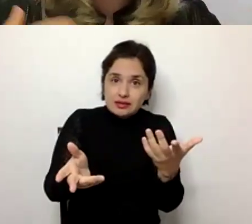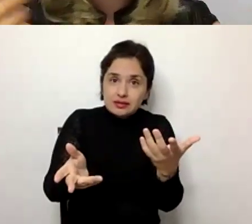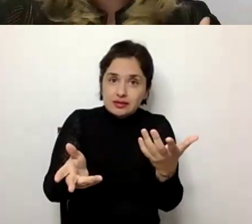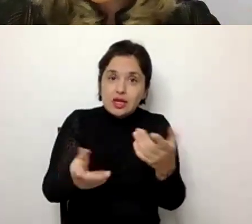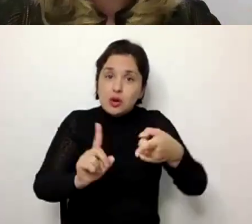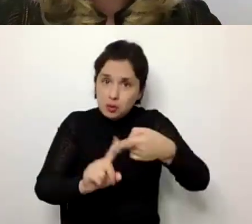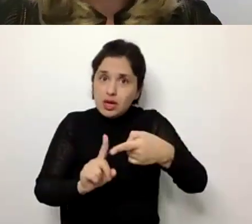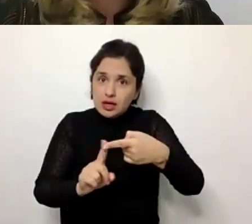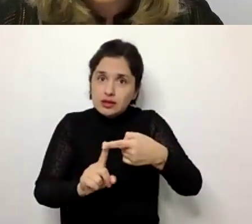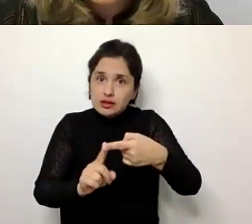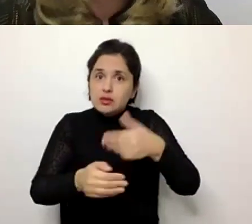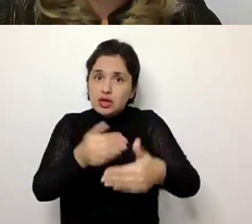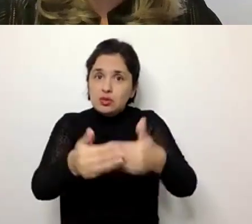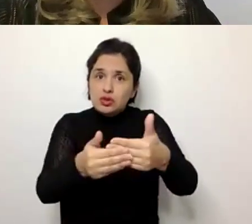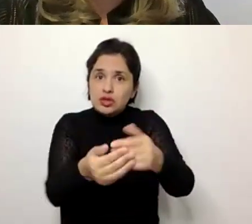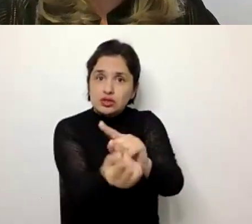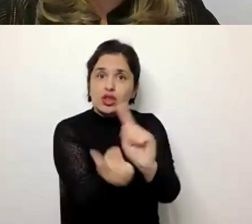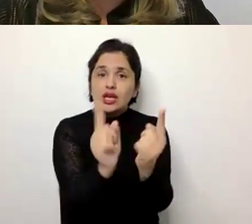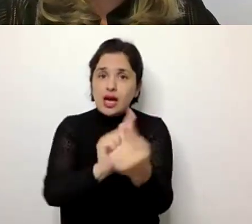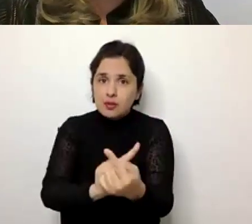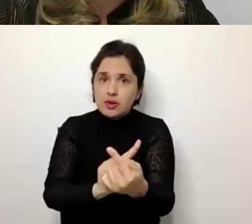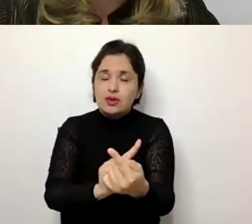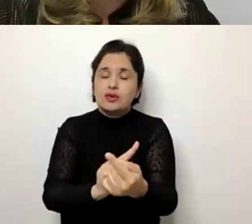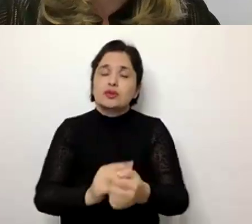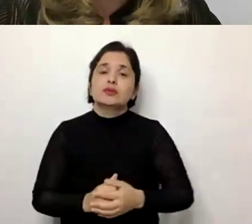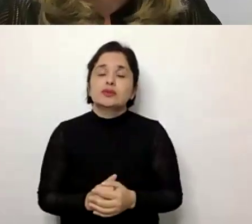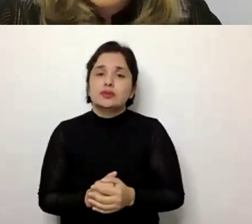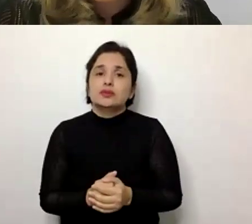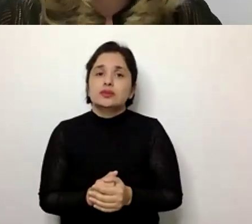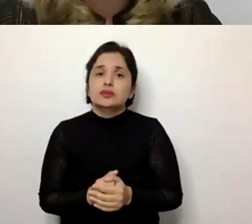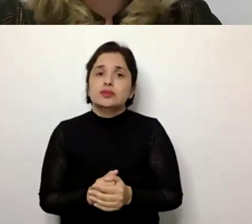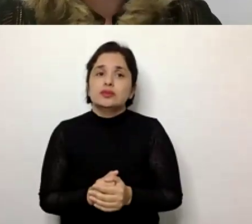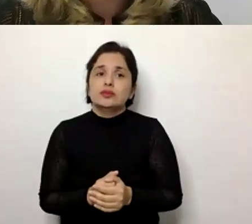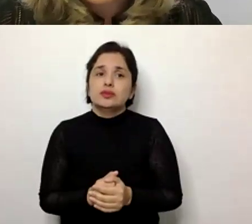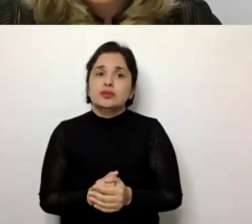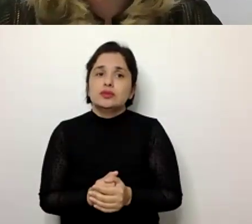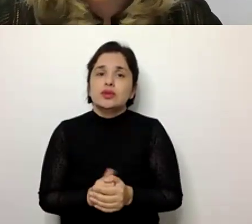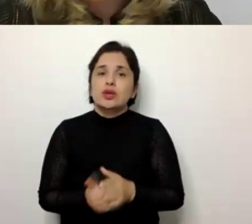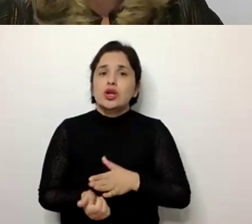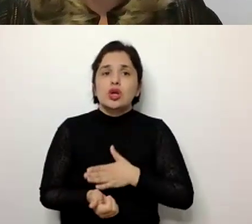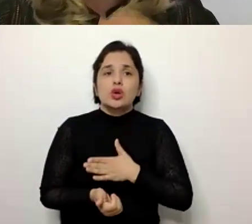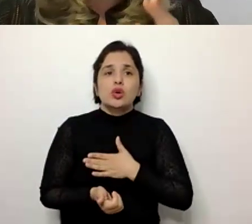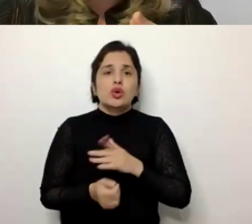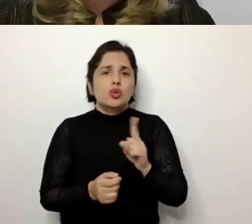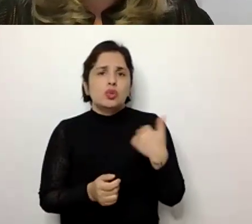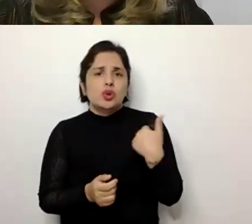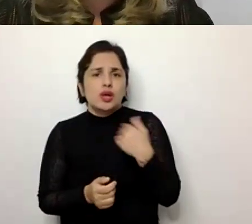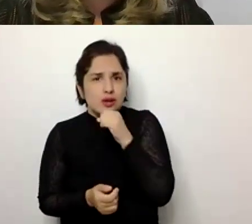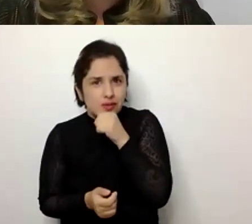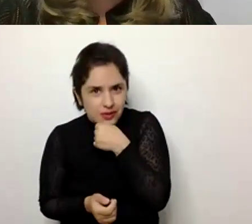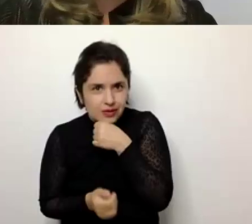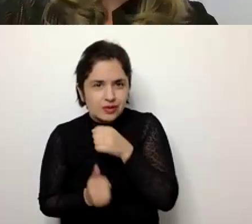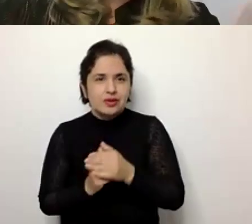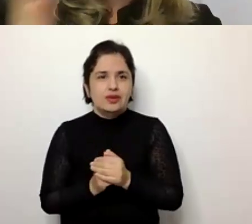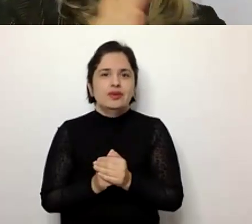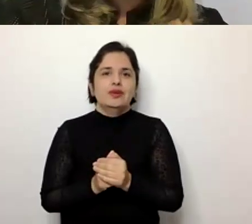participe desse processo de mudança nos índices de longevidade. Então, isso faz com